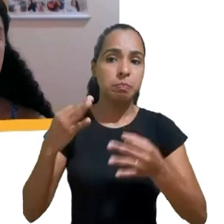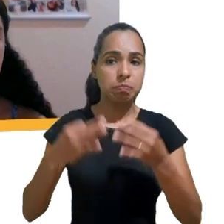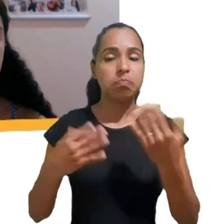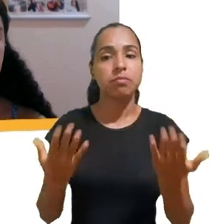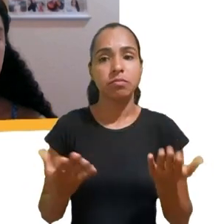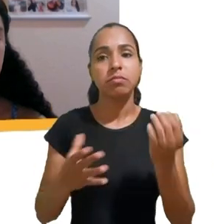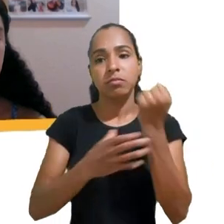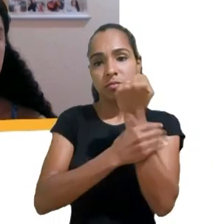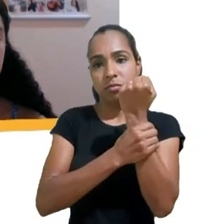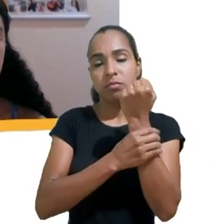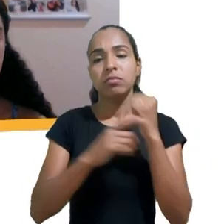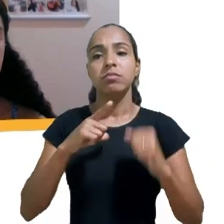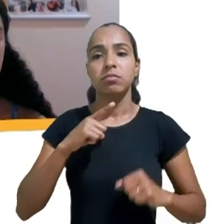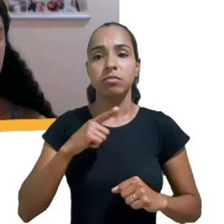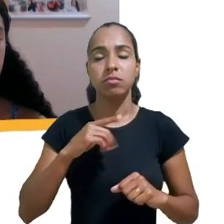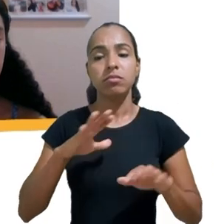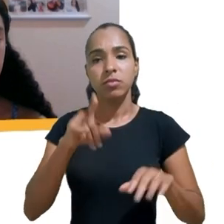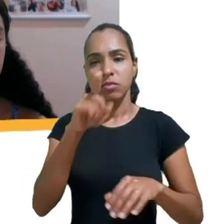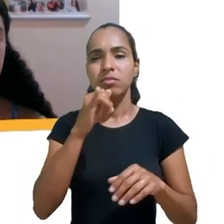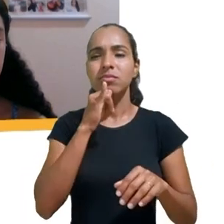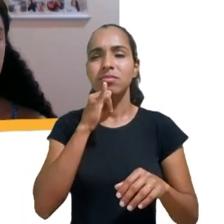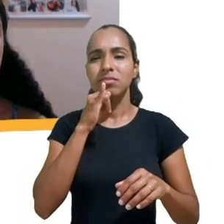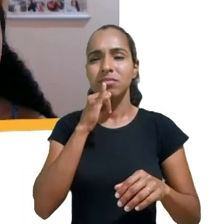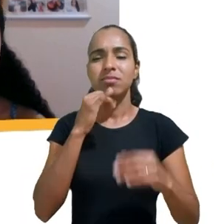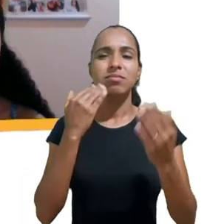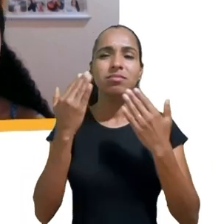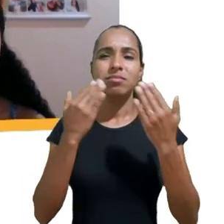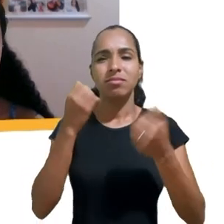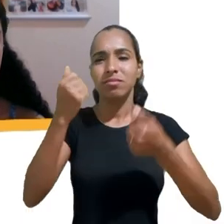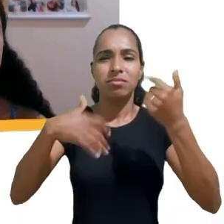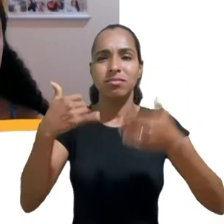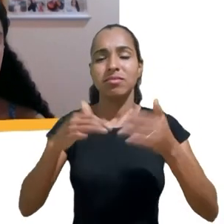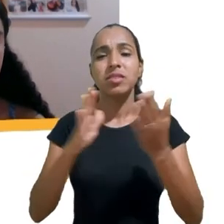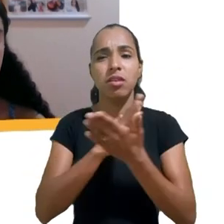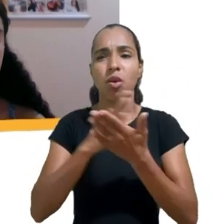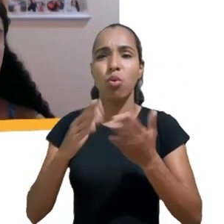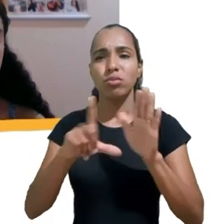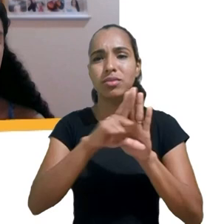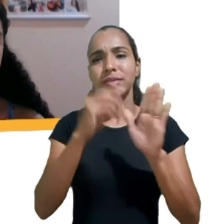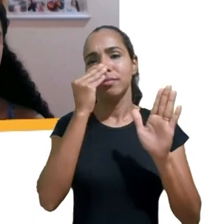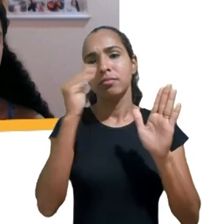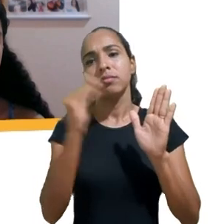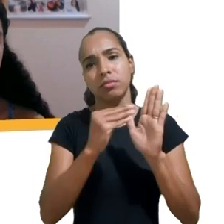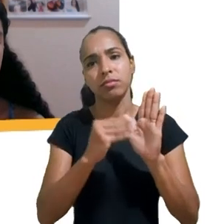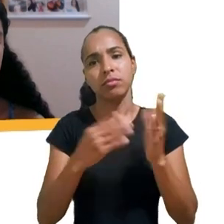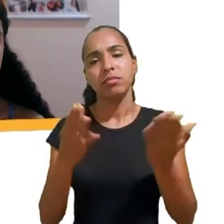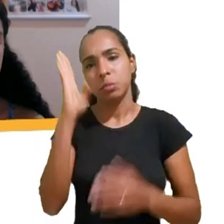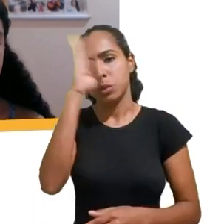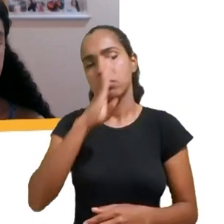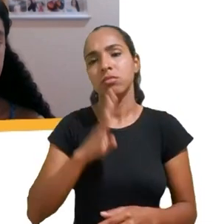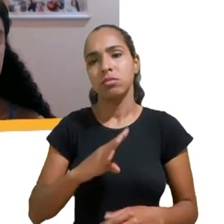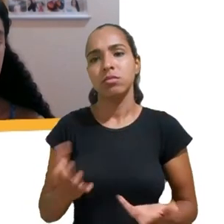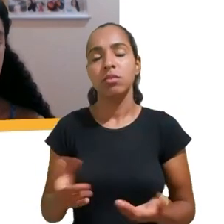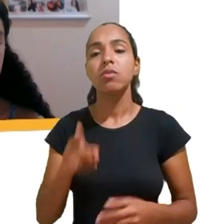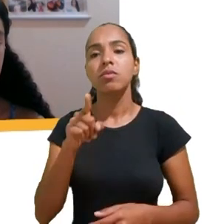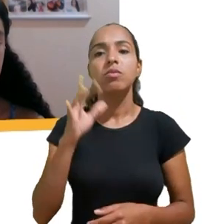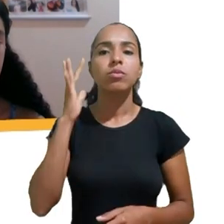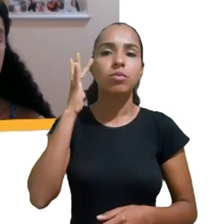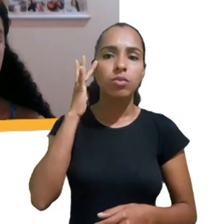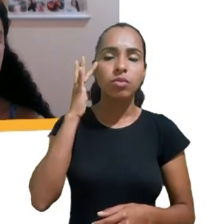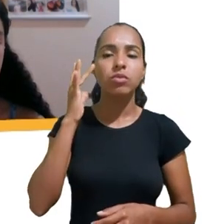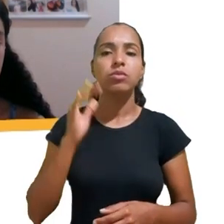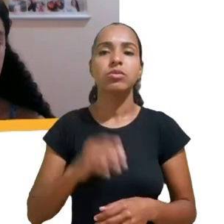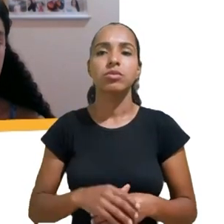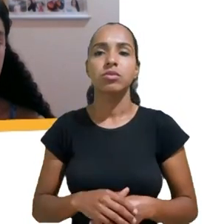exemplos aí para a gente, de uma maneira ilegal e abusiva no Brasil. Então, Renata, o você acha desse fenômeno que é cada vez mais crescente?